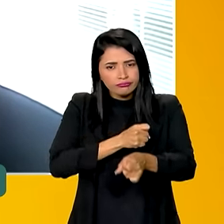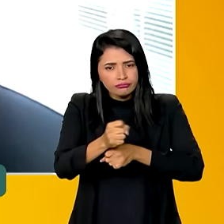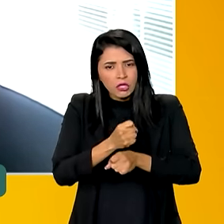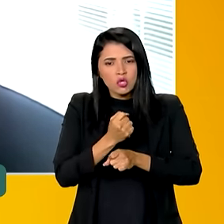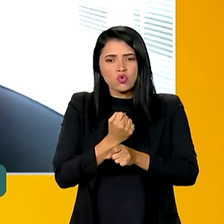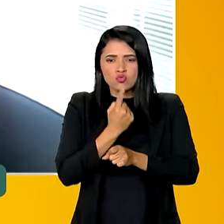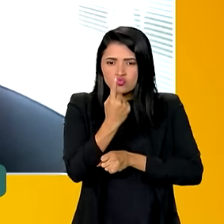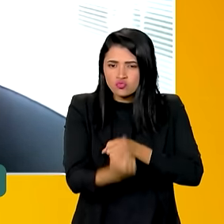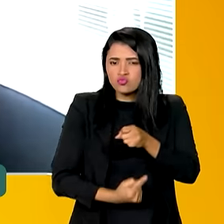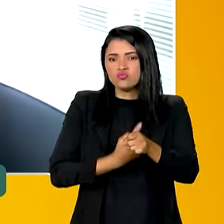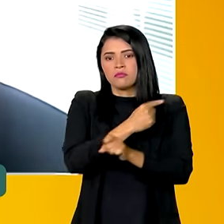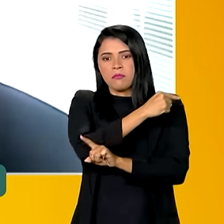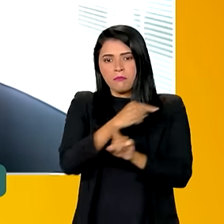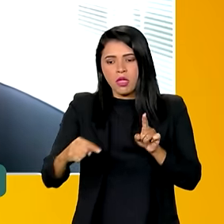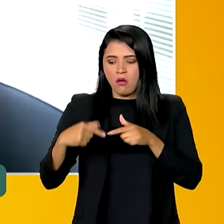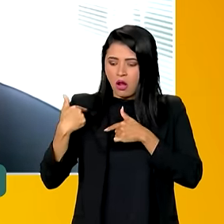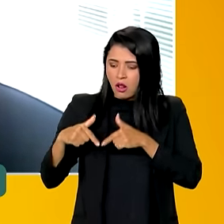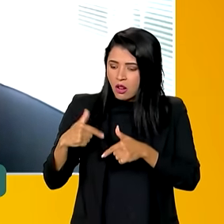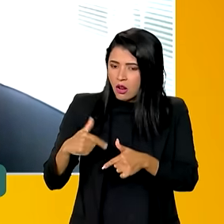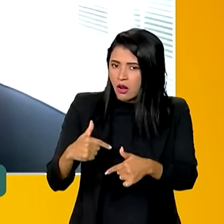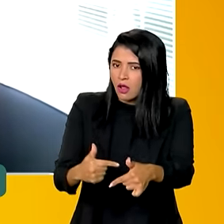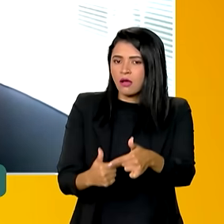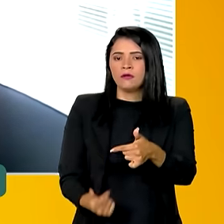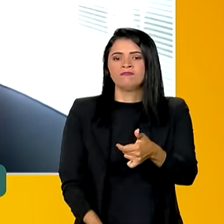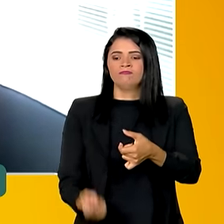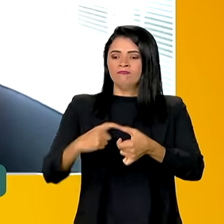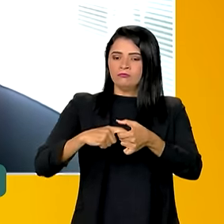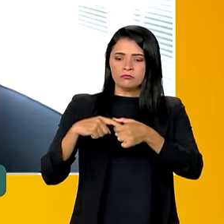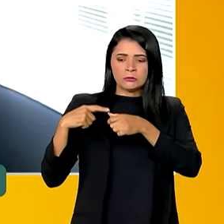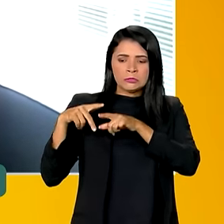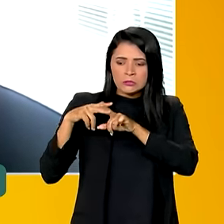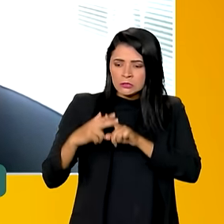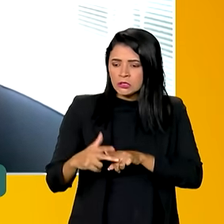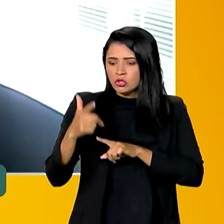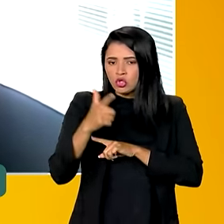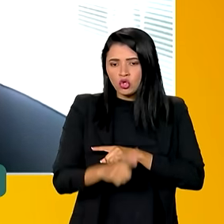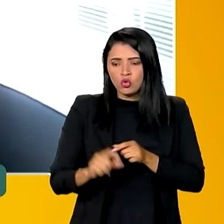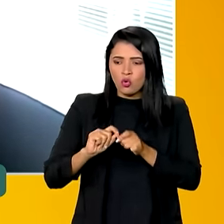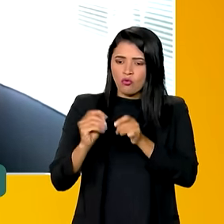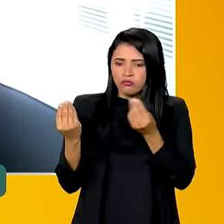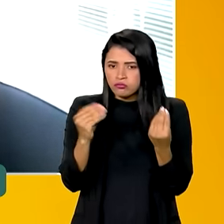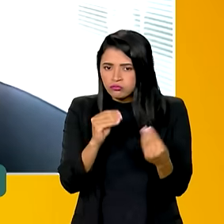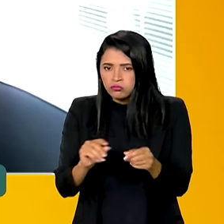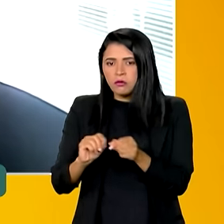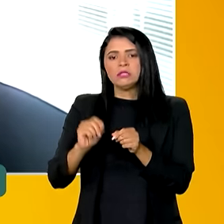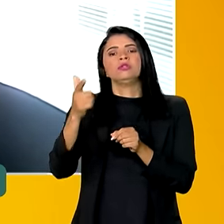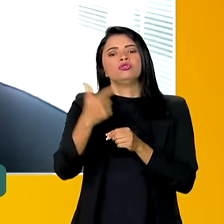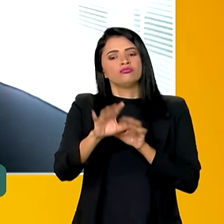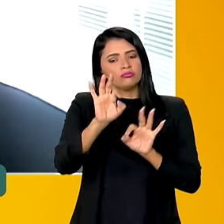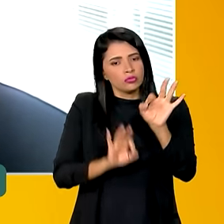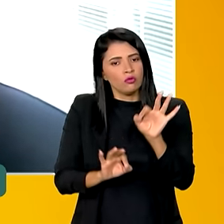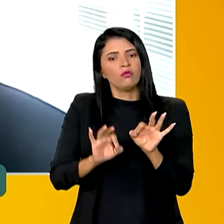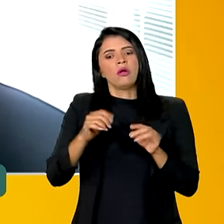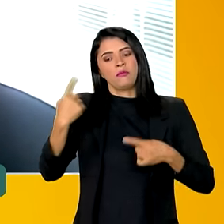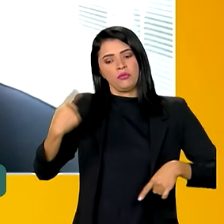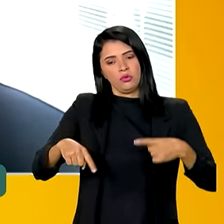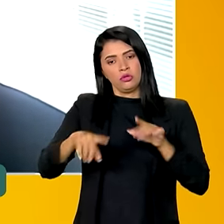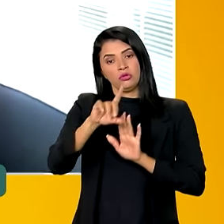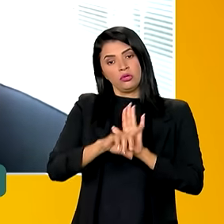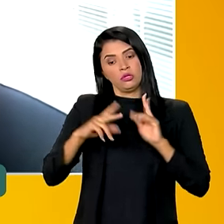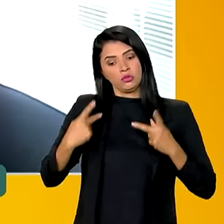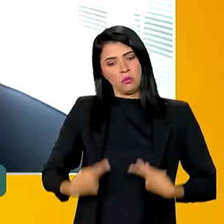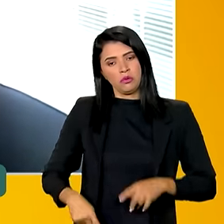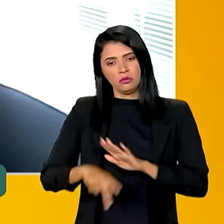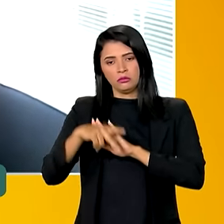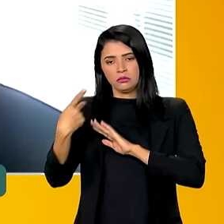de trabalho, nós estamos recompondo, refazendo, reconstruindo a política de direitos humanos